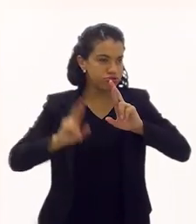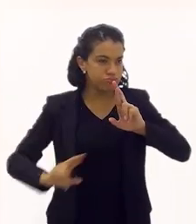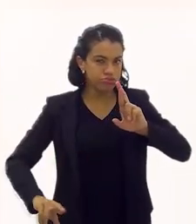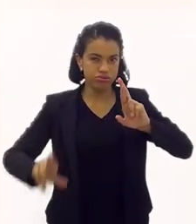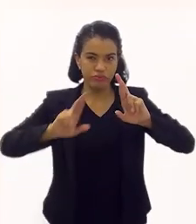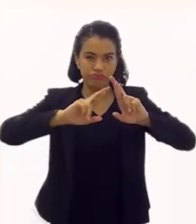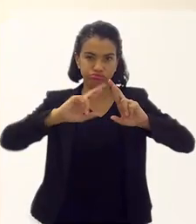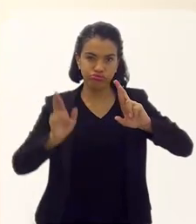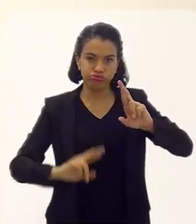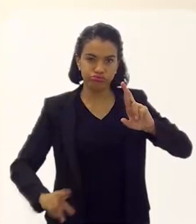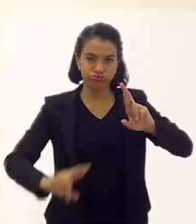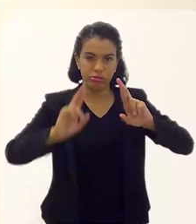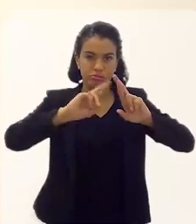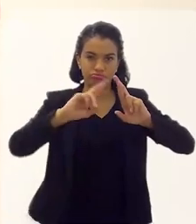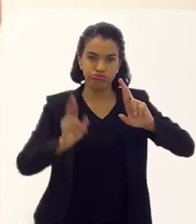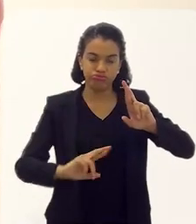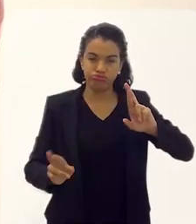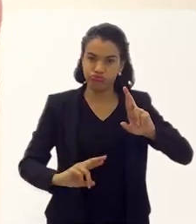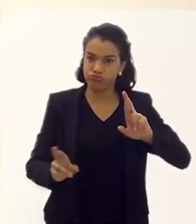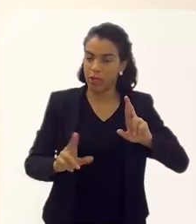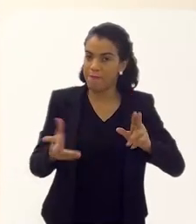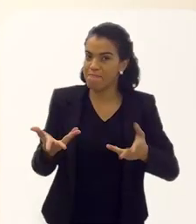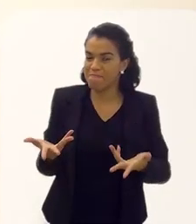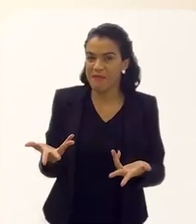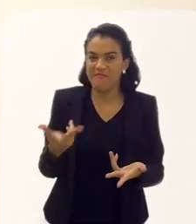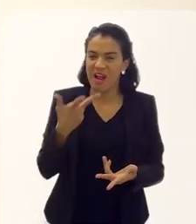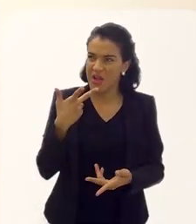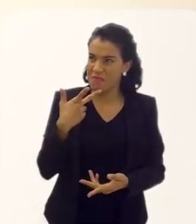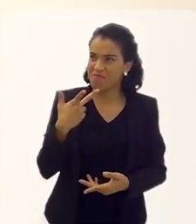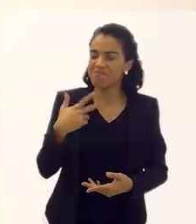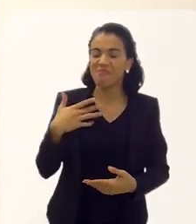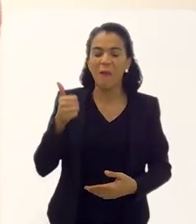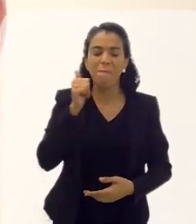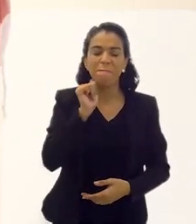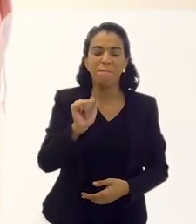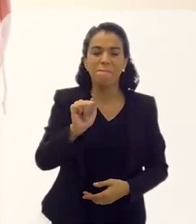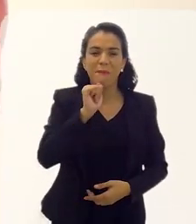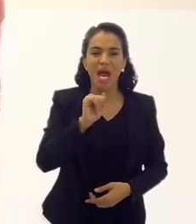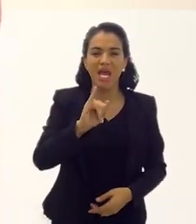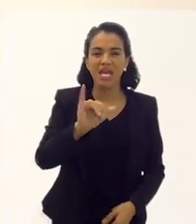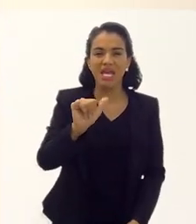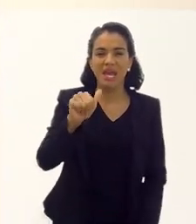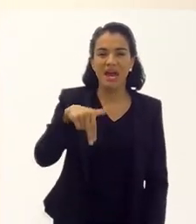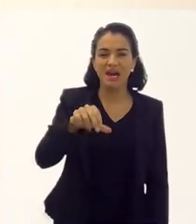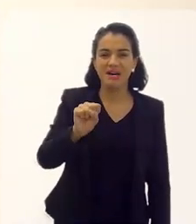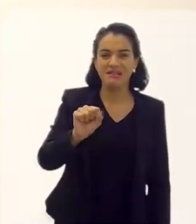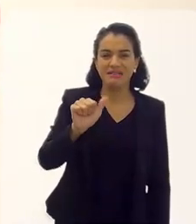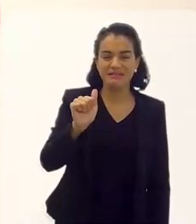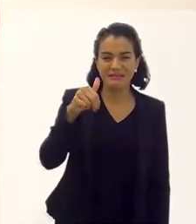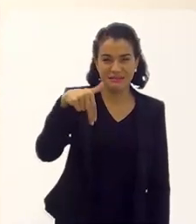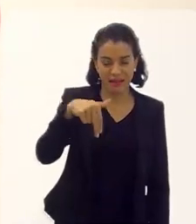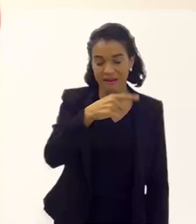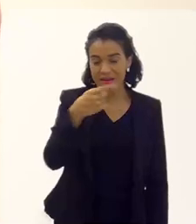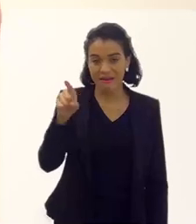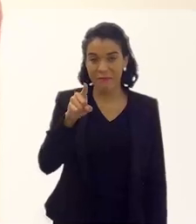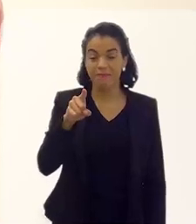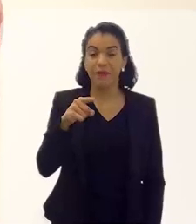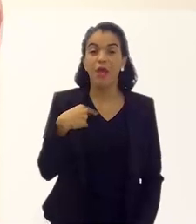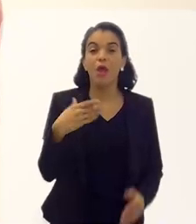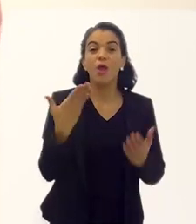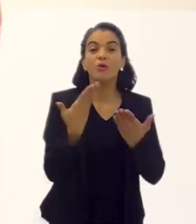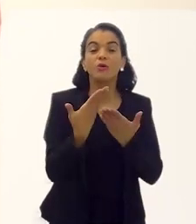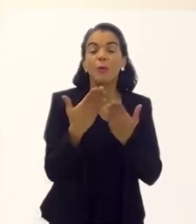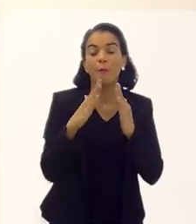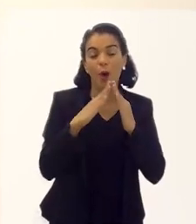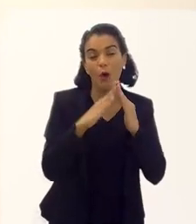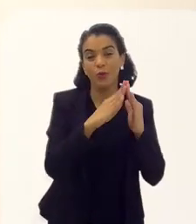trovoadas, é mais forte do que eu não dizer, eparei minha manhança. Como eu ouço às seis horas da